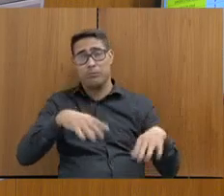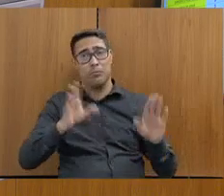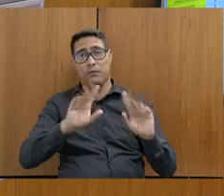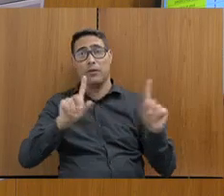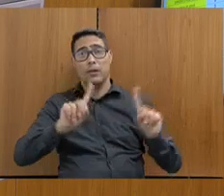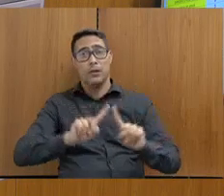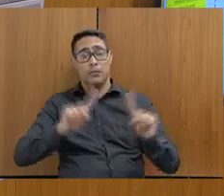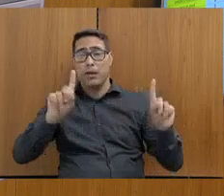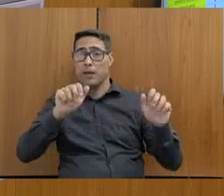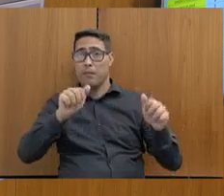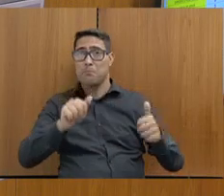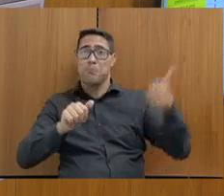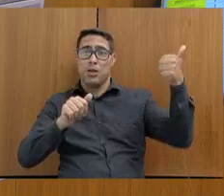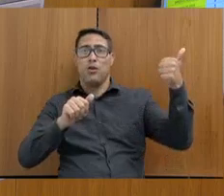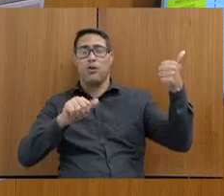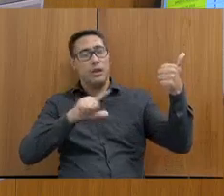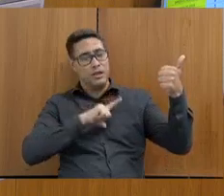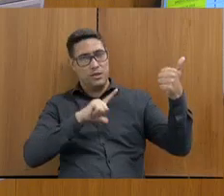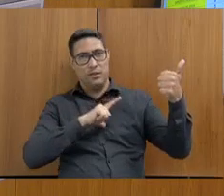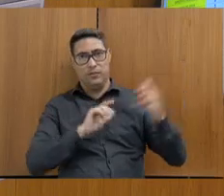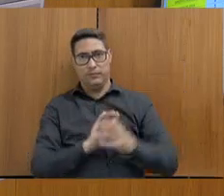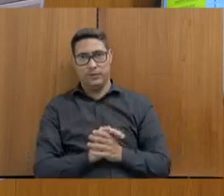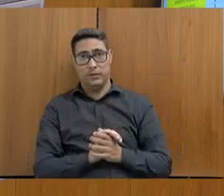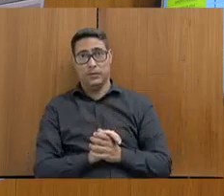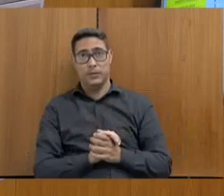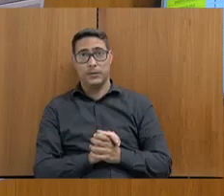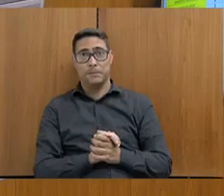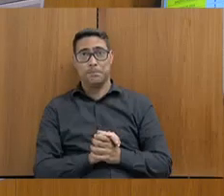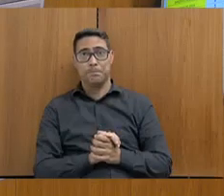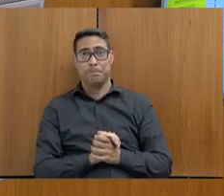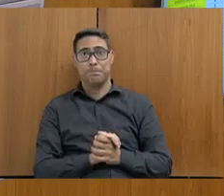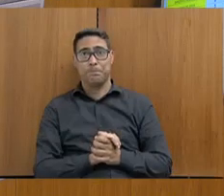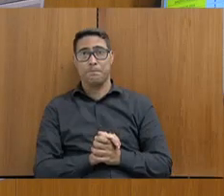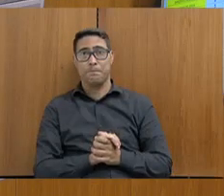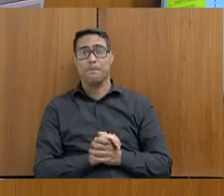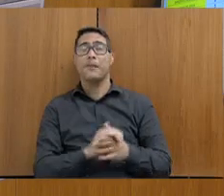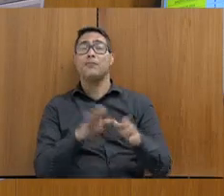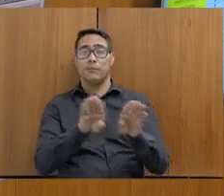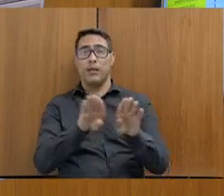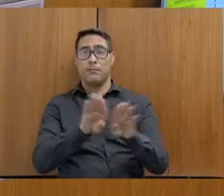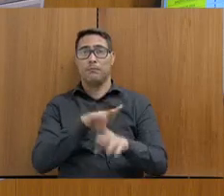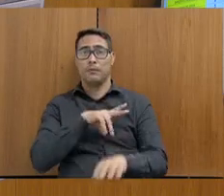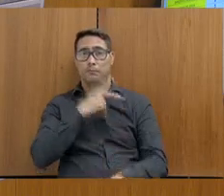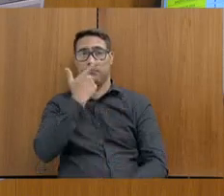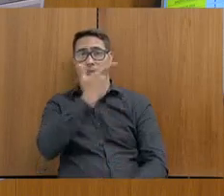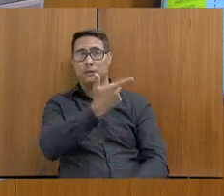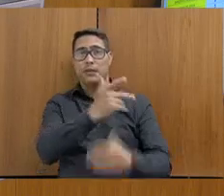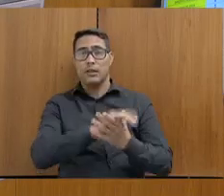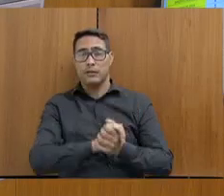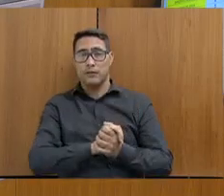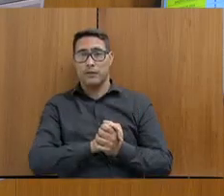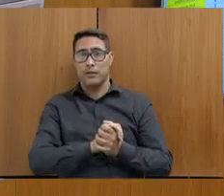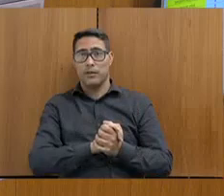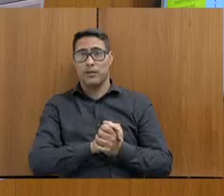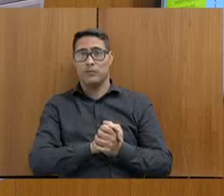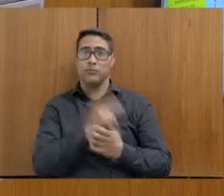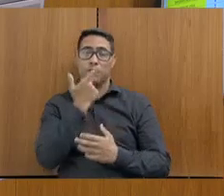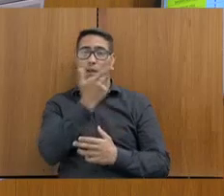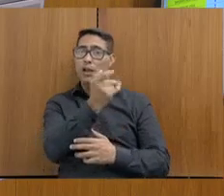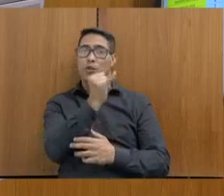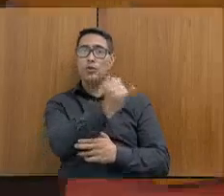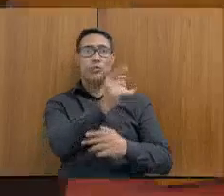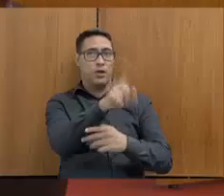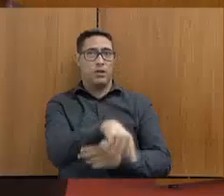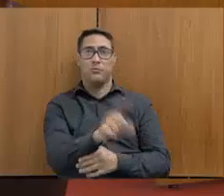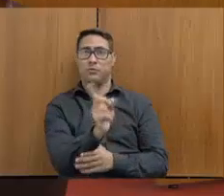melhor do que o que nós temos. E, por fim, eu queria dizer para o senhor o seguinte, não é para o senhor, não